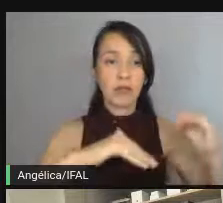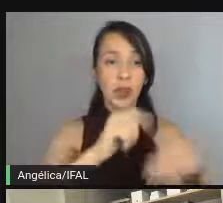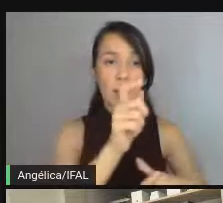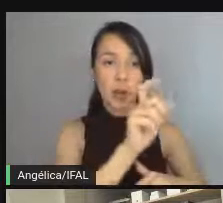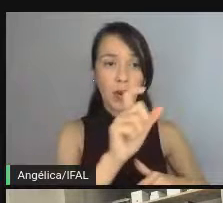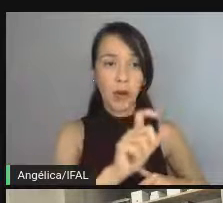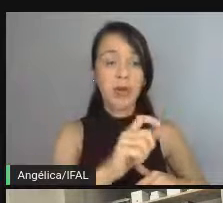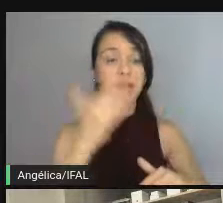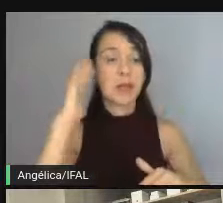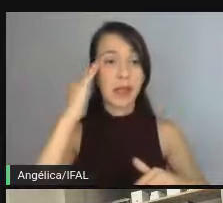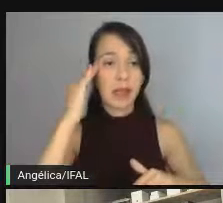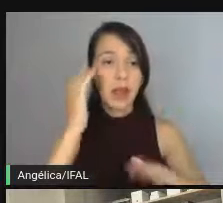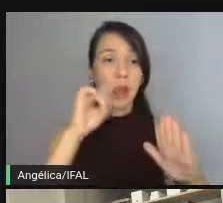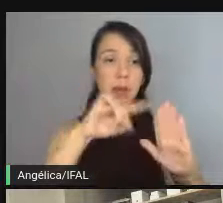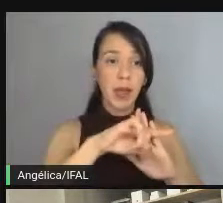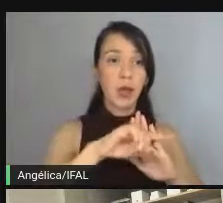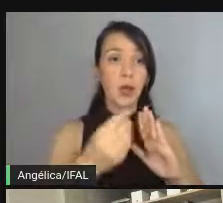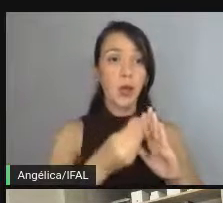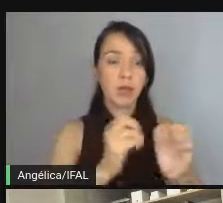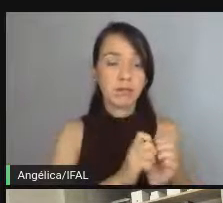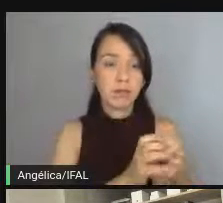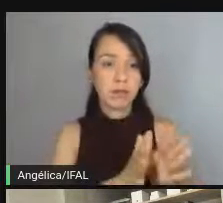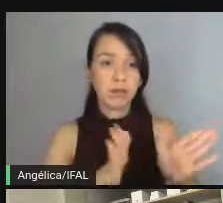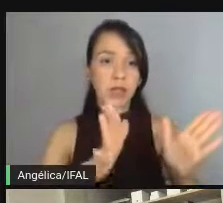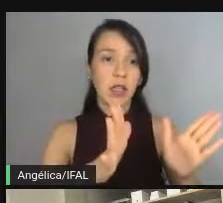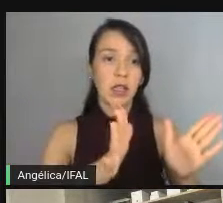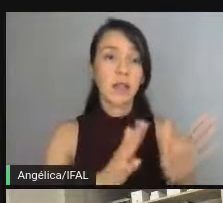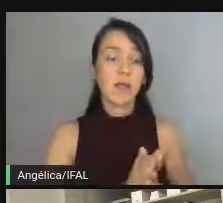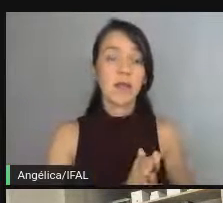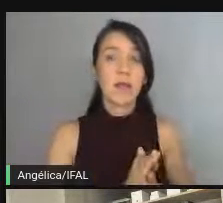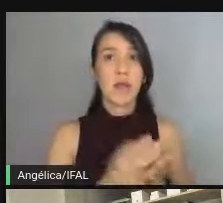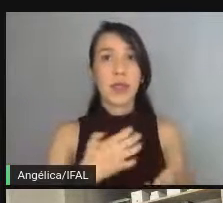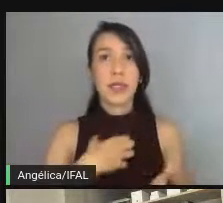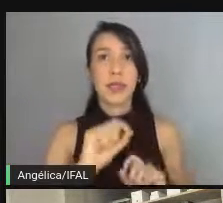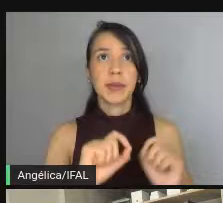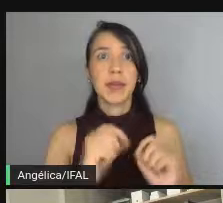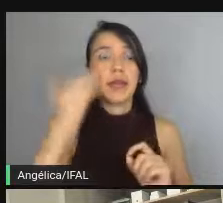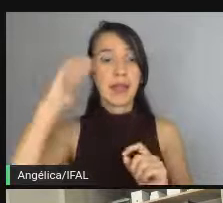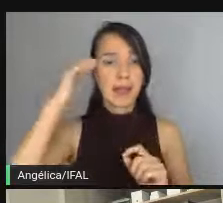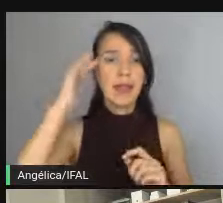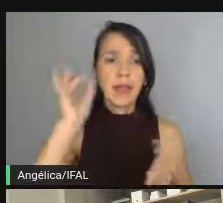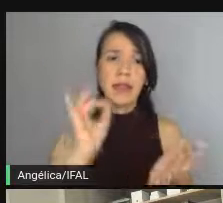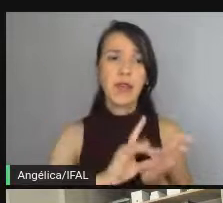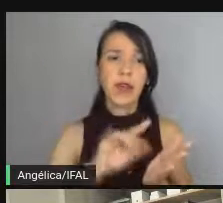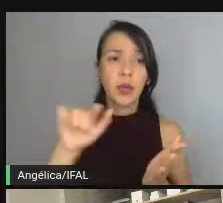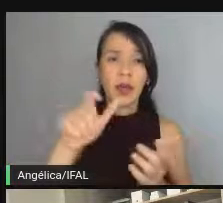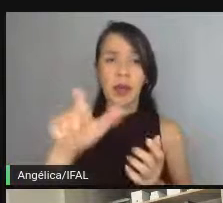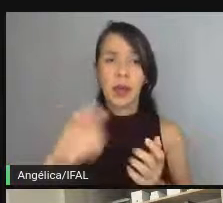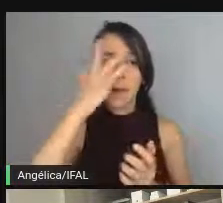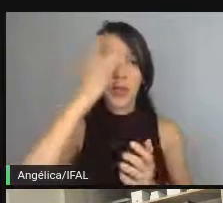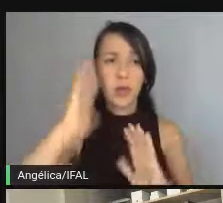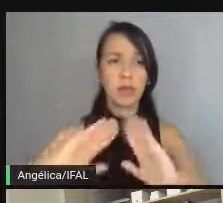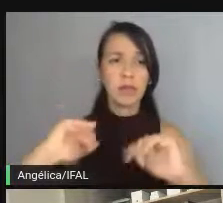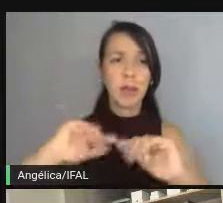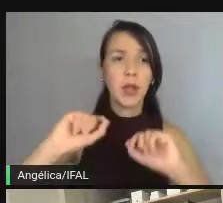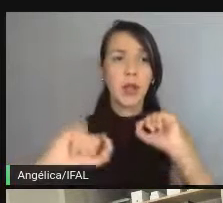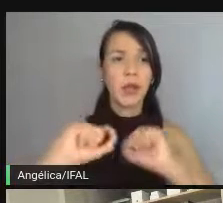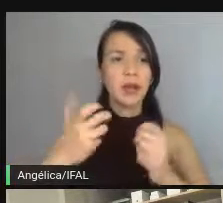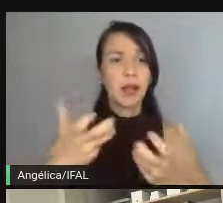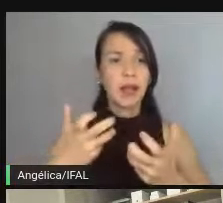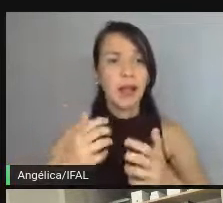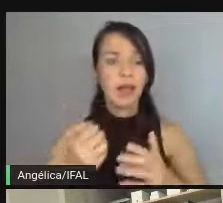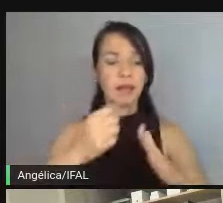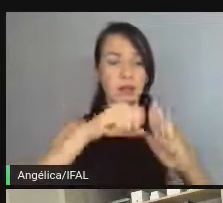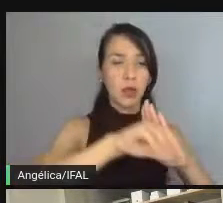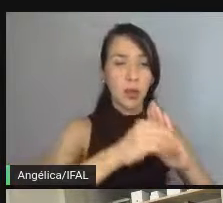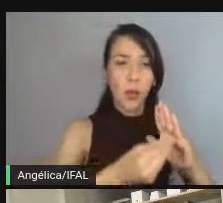interpretar e como expandir a funcionalidade, expandir no sentido de entender realmente o que é que ele, como é que ele vai ser inserido, o